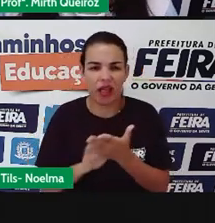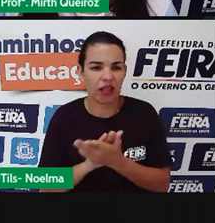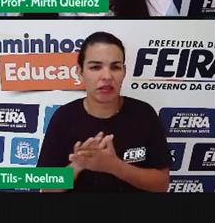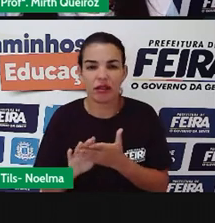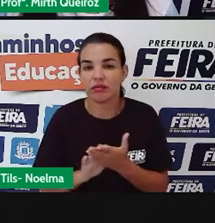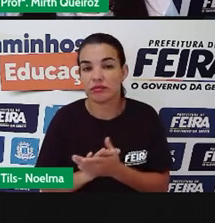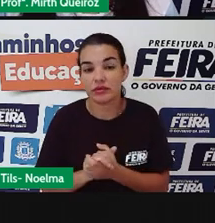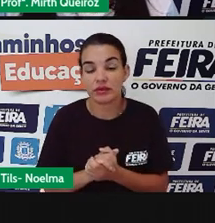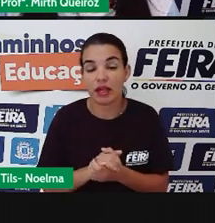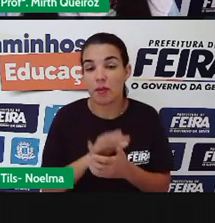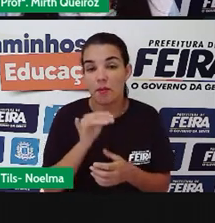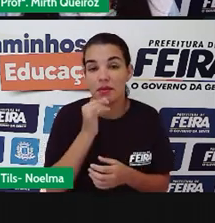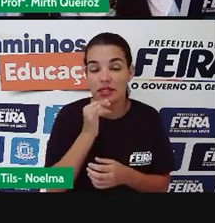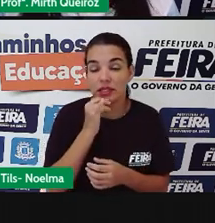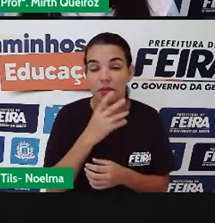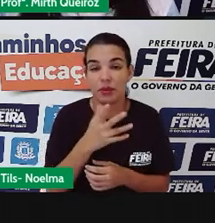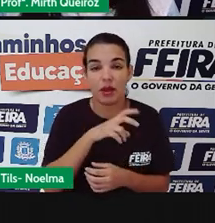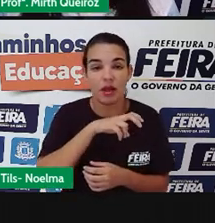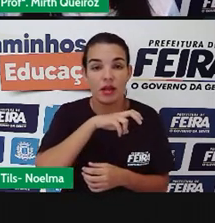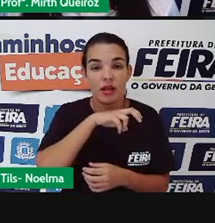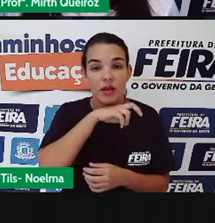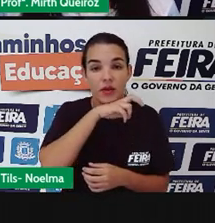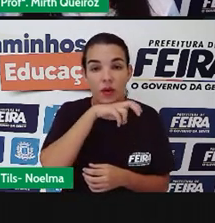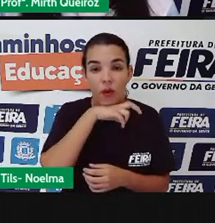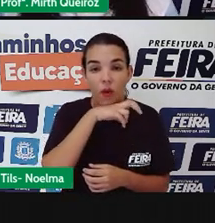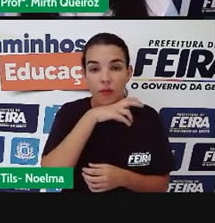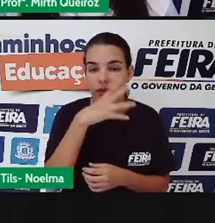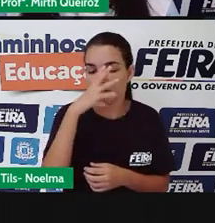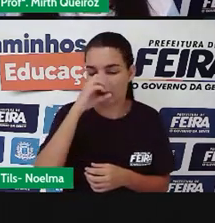exemplo, com a jiboia e o elefante.